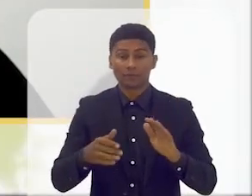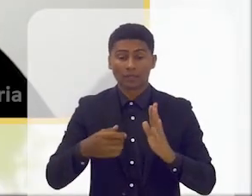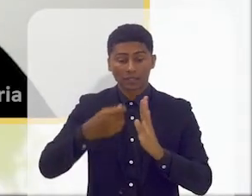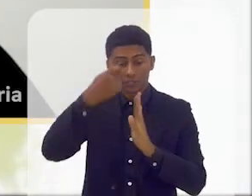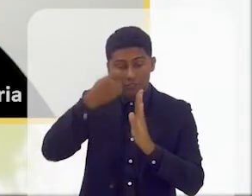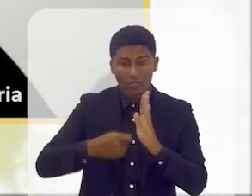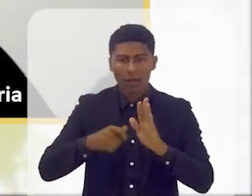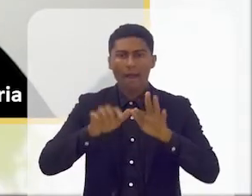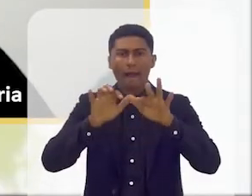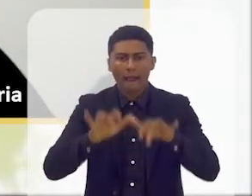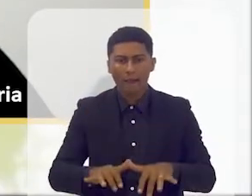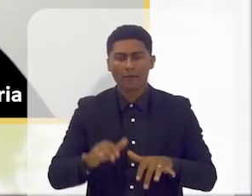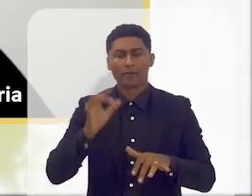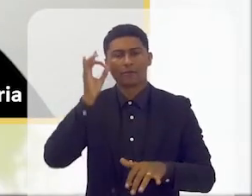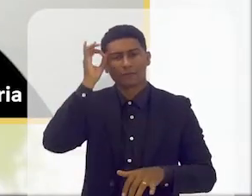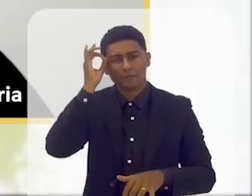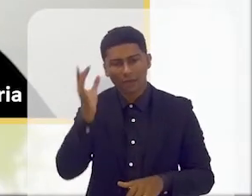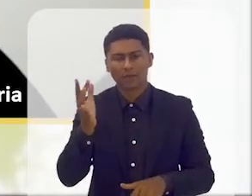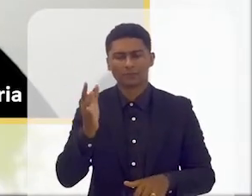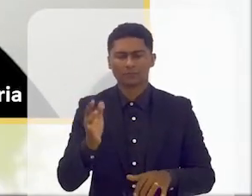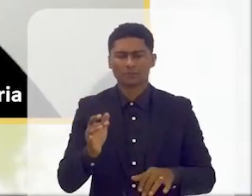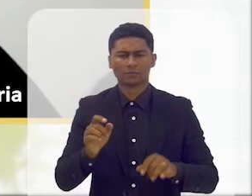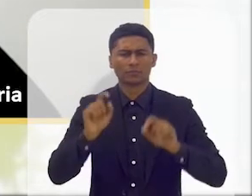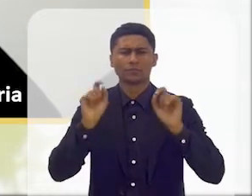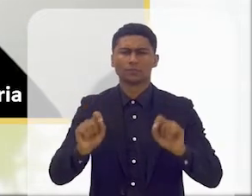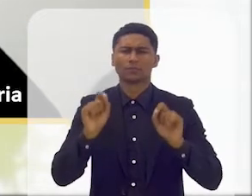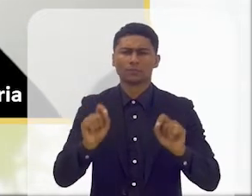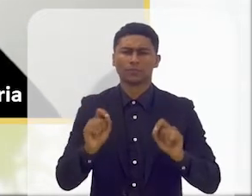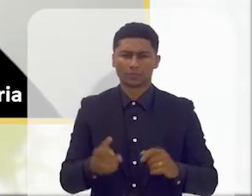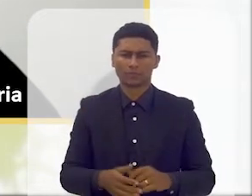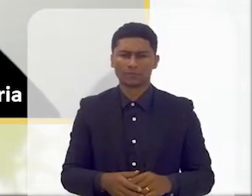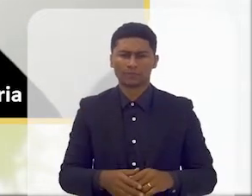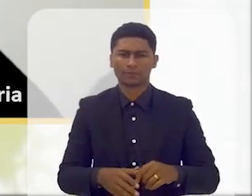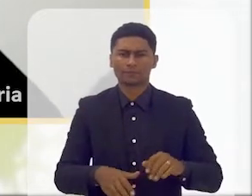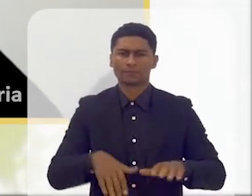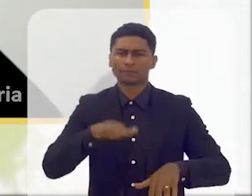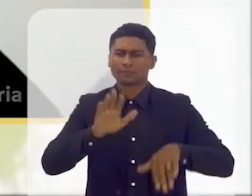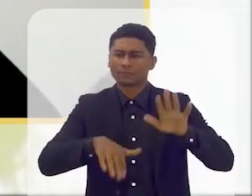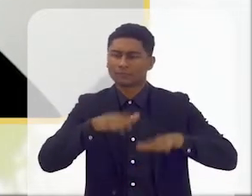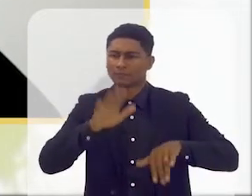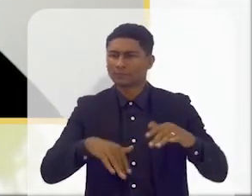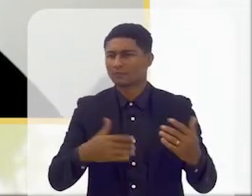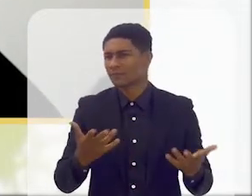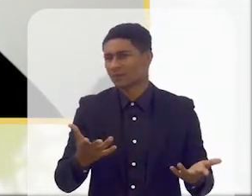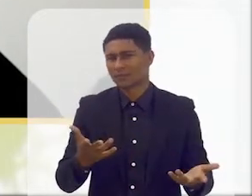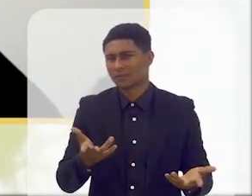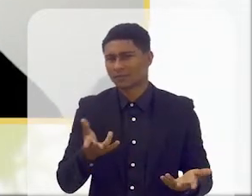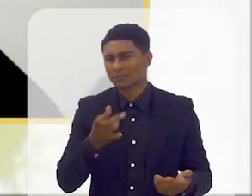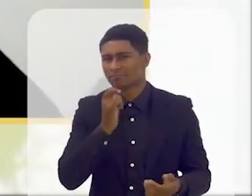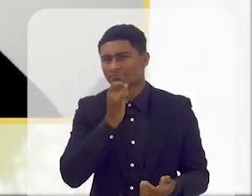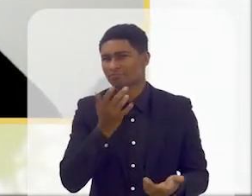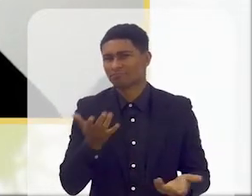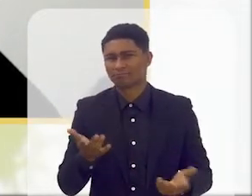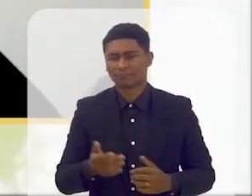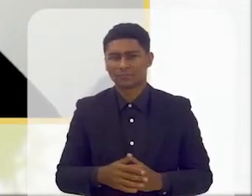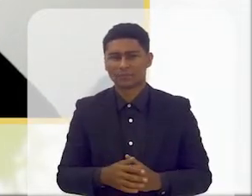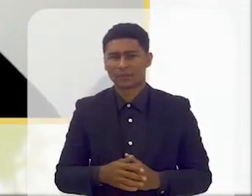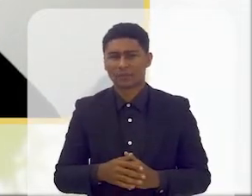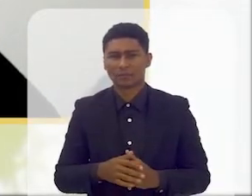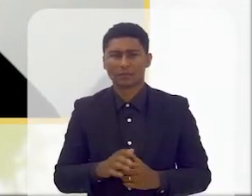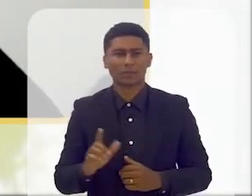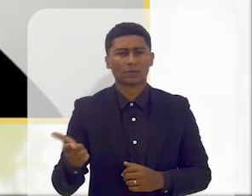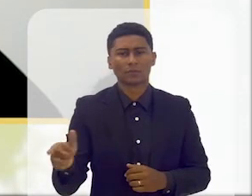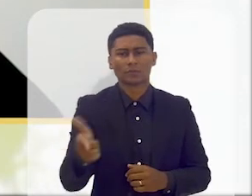fácil. O que é isto de uma escrita fácil? É uma escrita que muitas vezes não tem metáforas, não tem